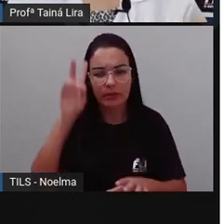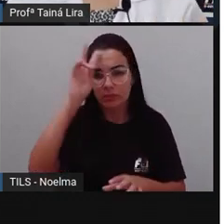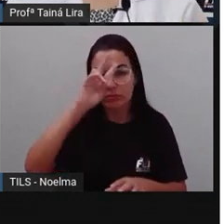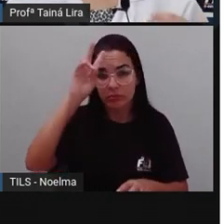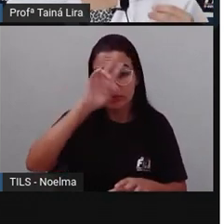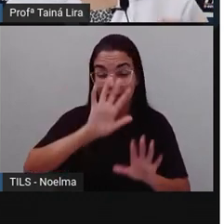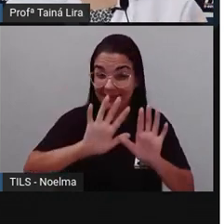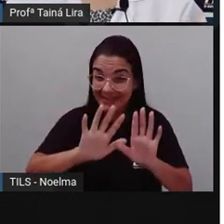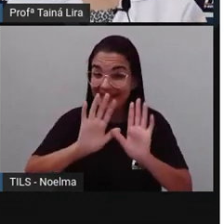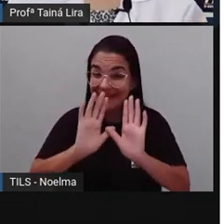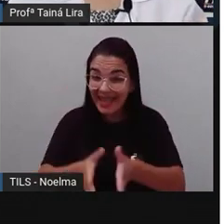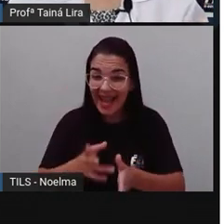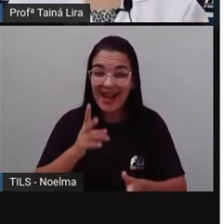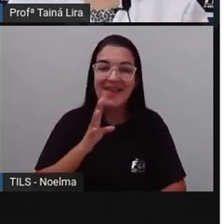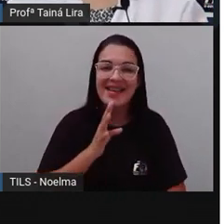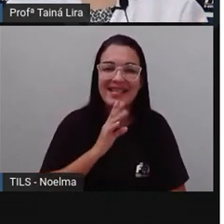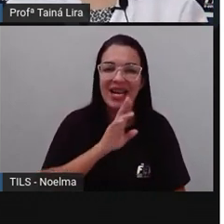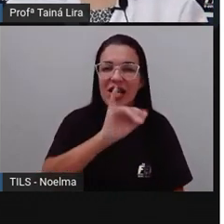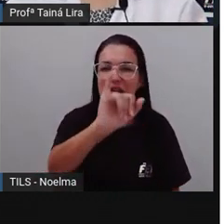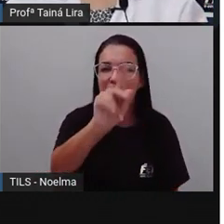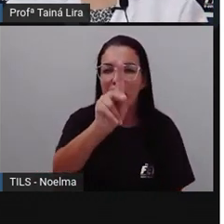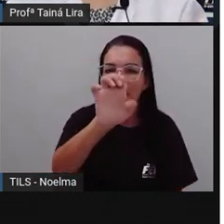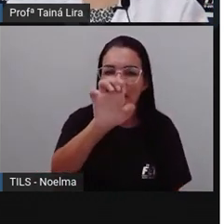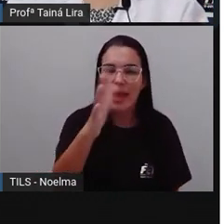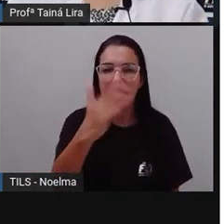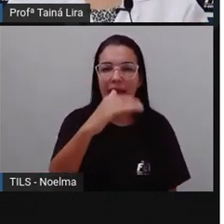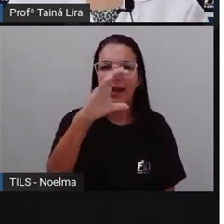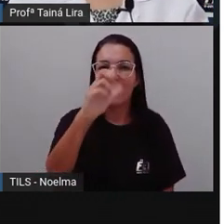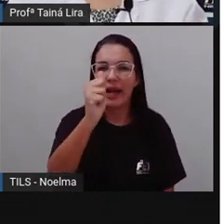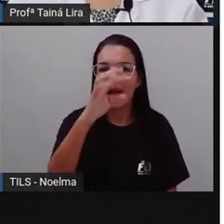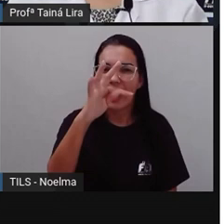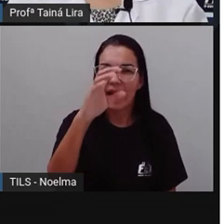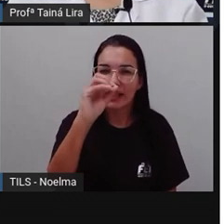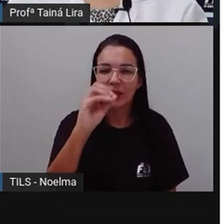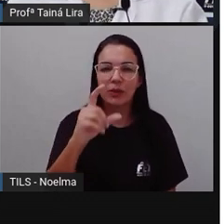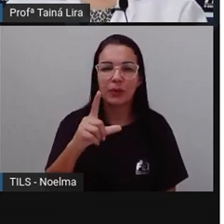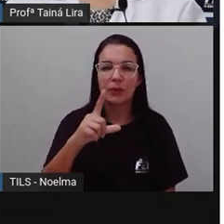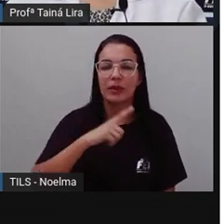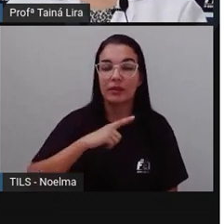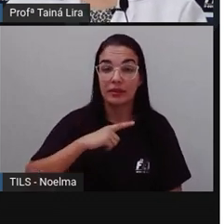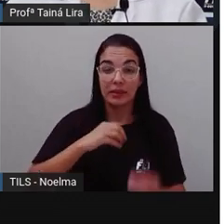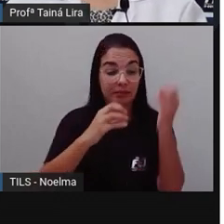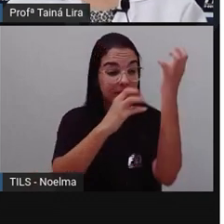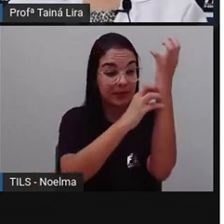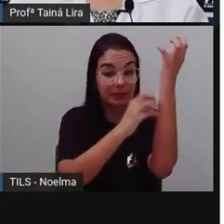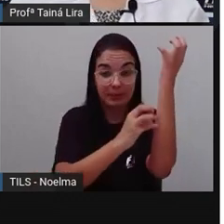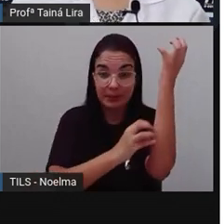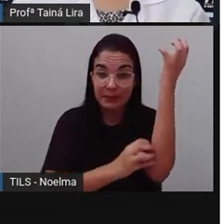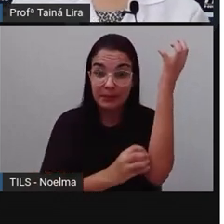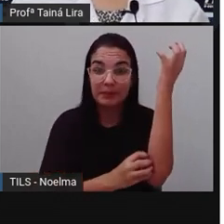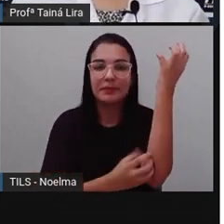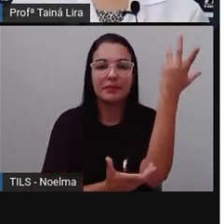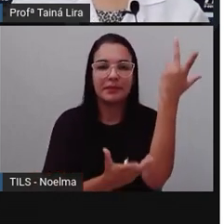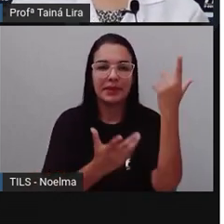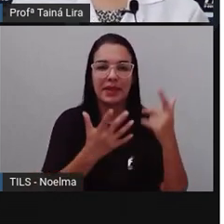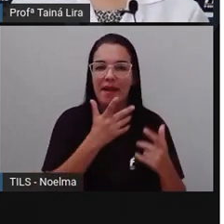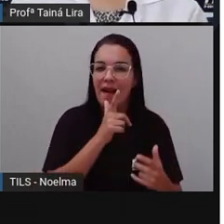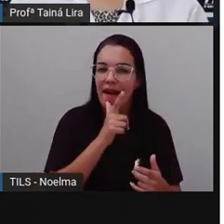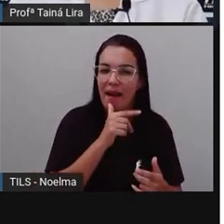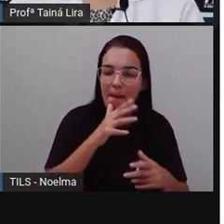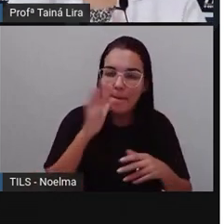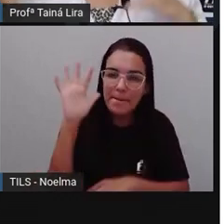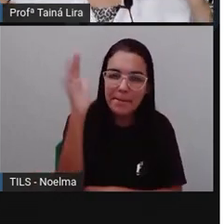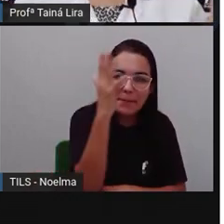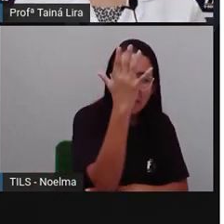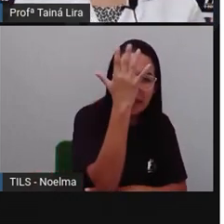ó, Essas plantas, ó, Ipê, Cacto, Vitória Regia, Algias Marinhas e plantas carnívoras,